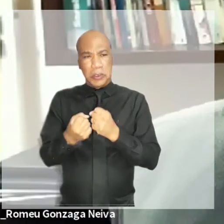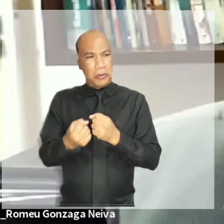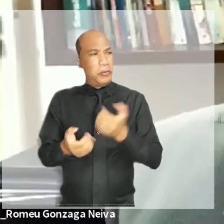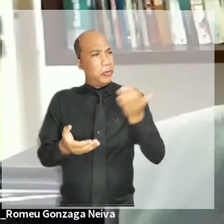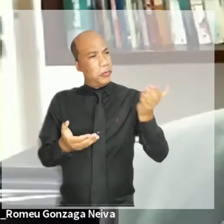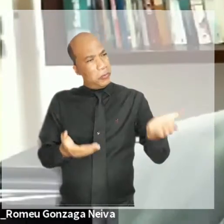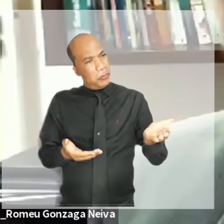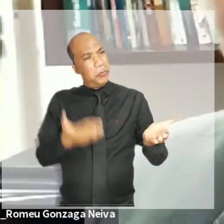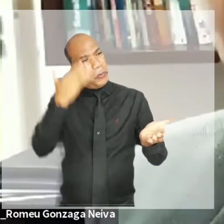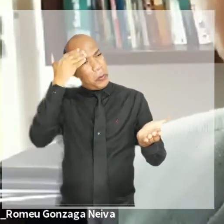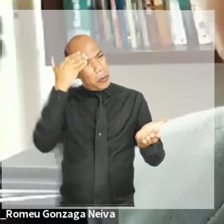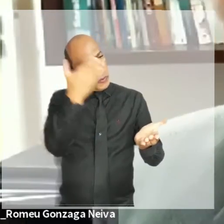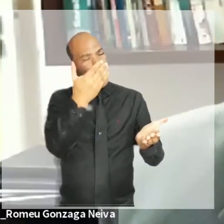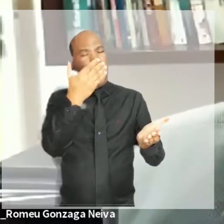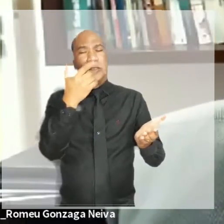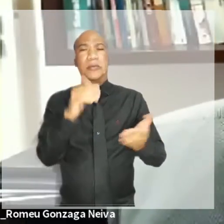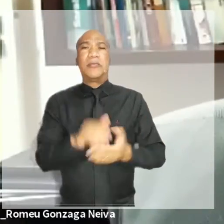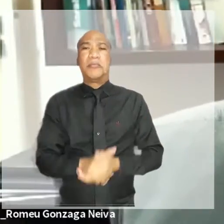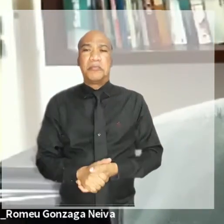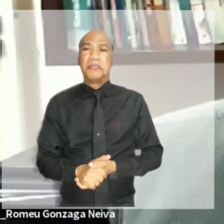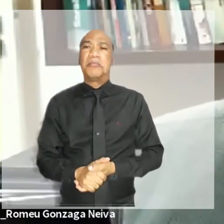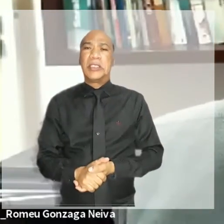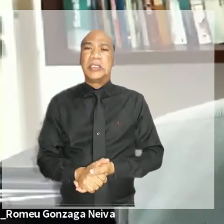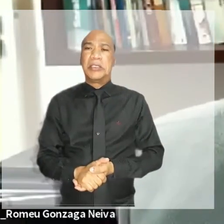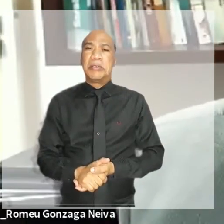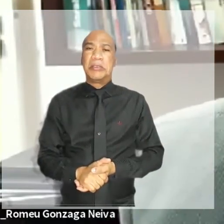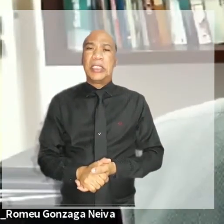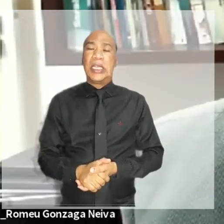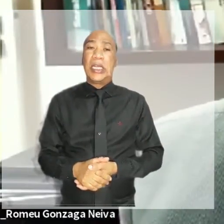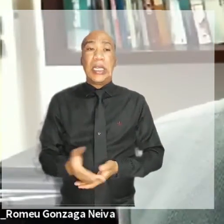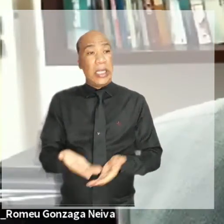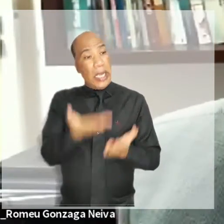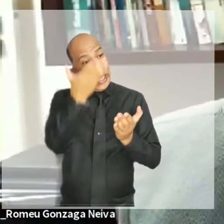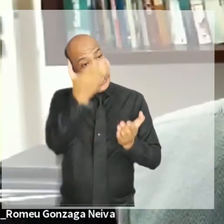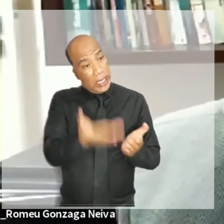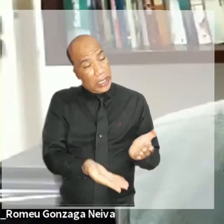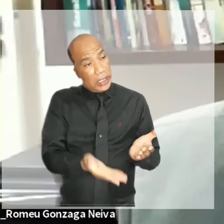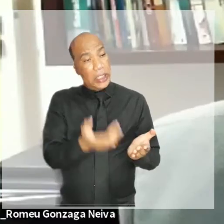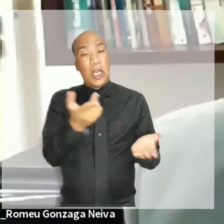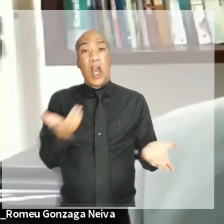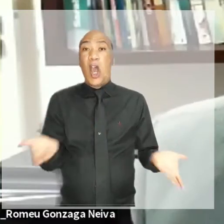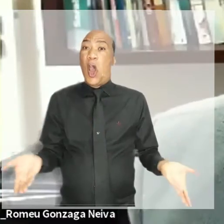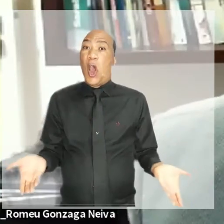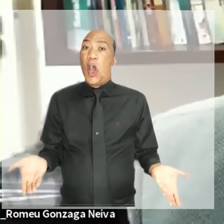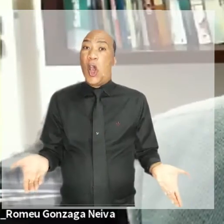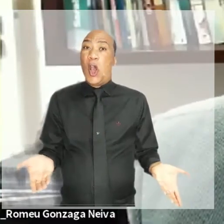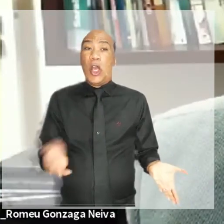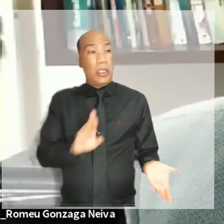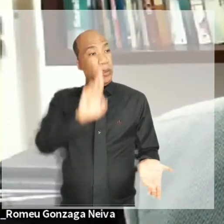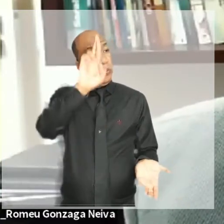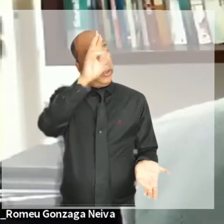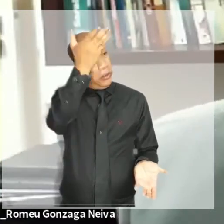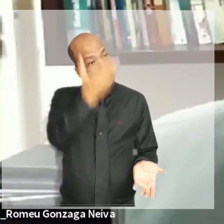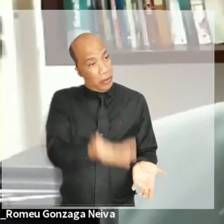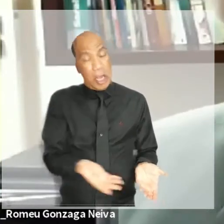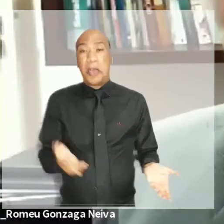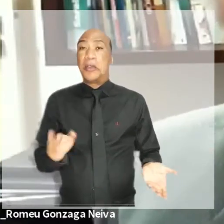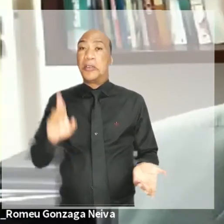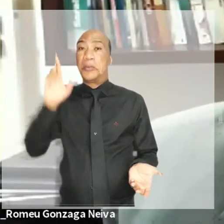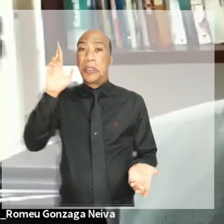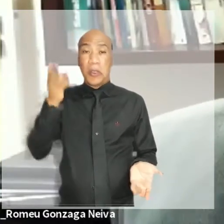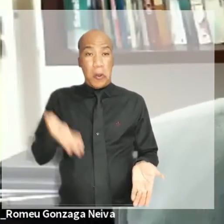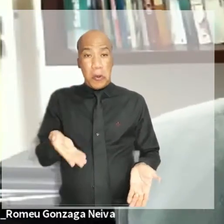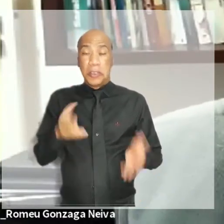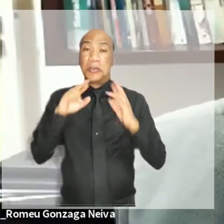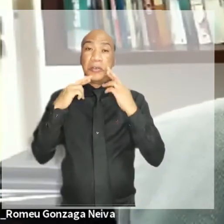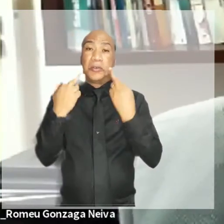pelo desembargador Jorge Lopes Leite, graças a ele é que estamos hoje iniciando evento de tal magnitude